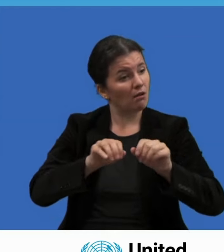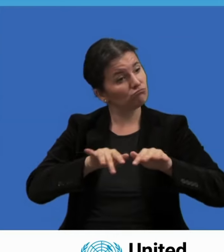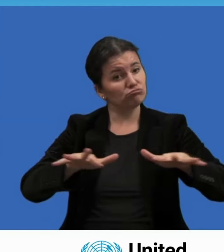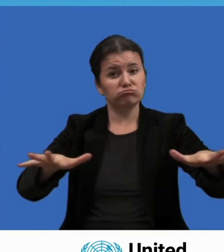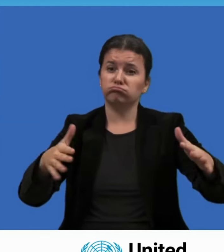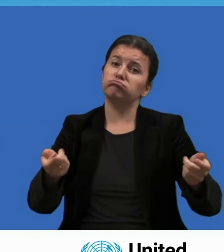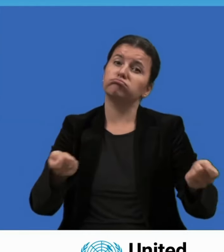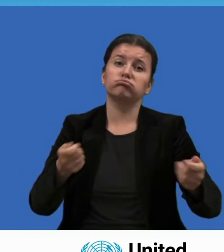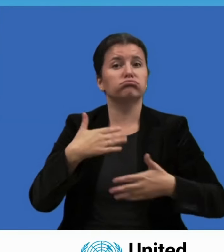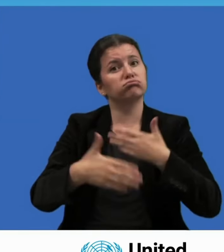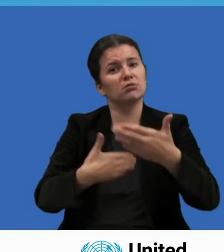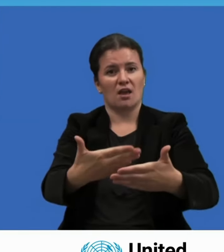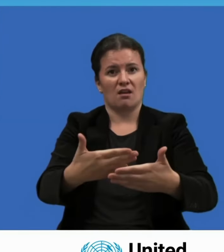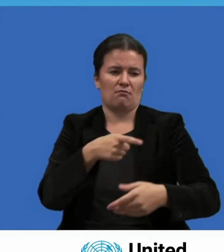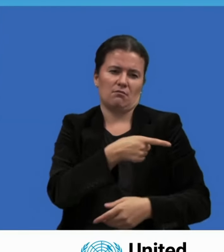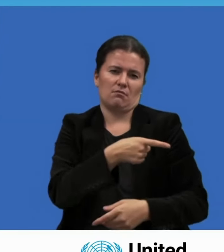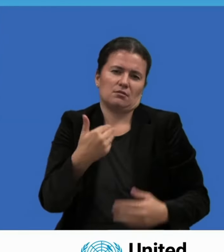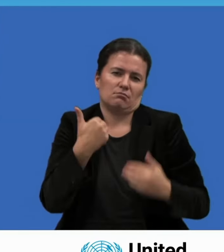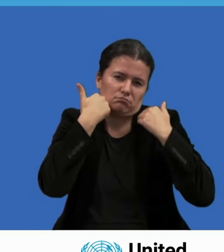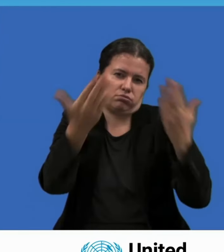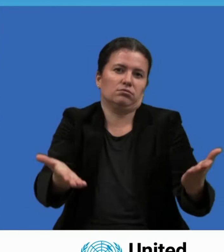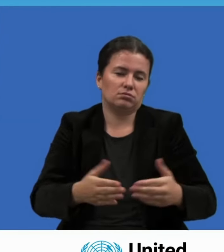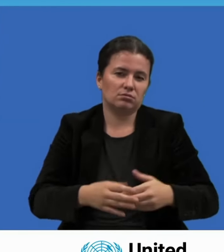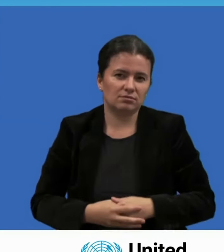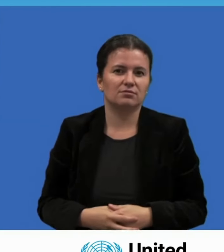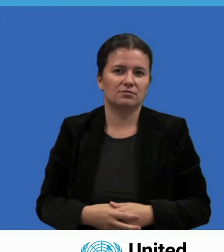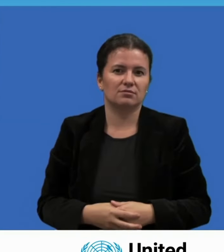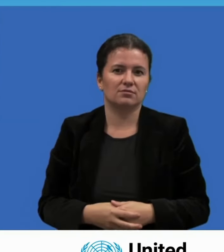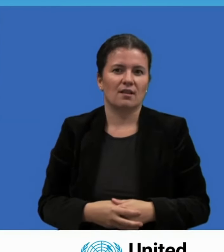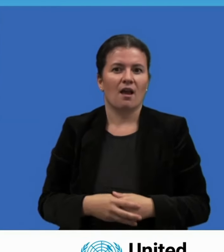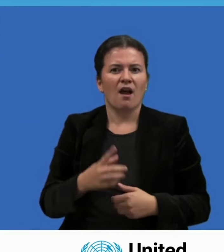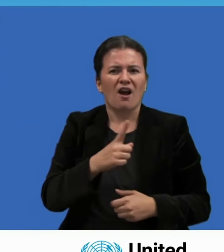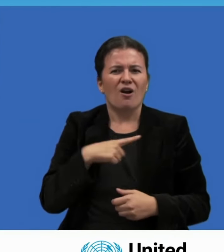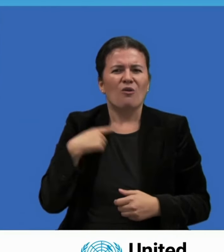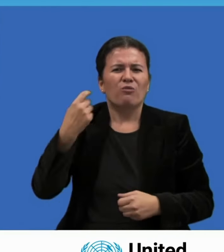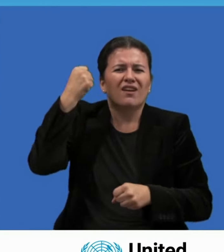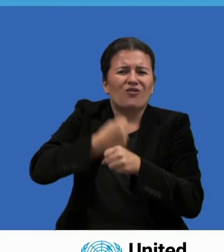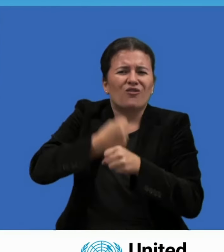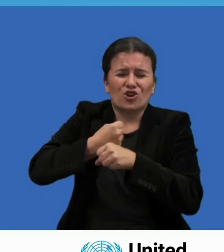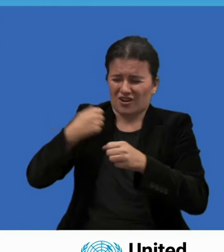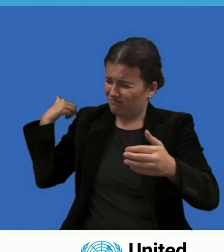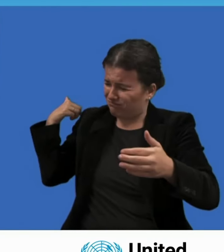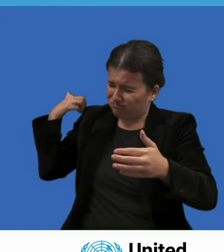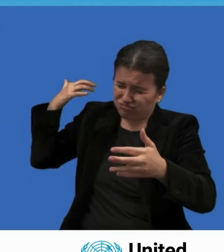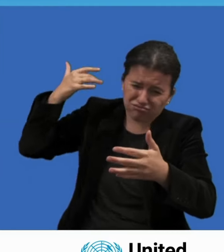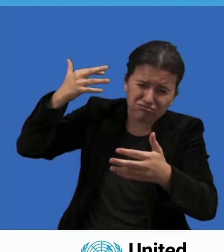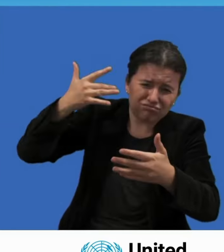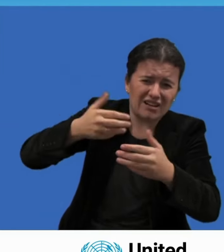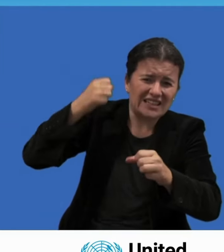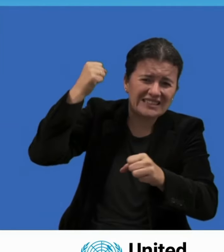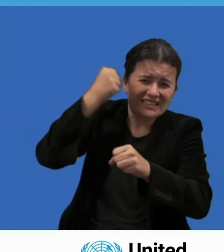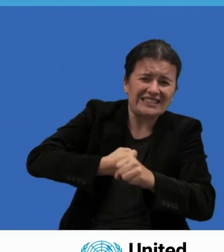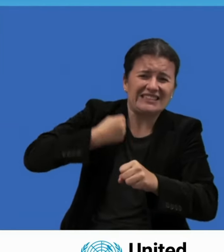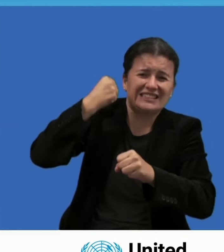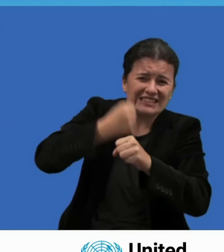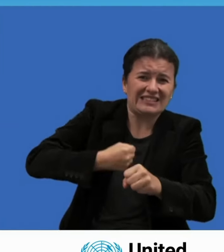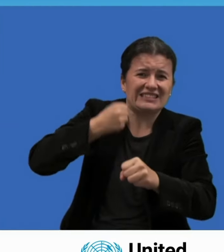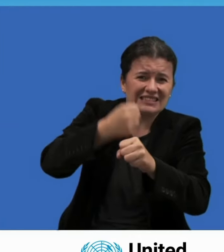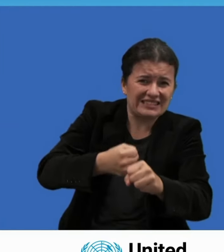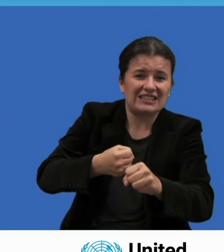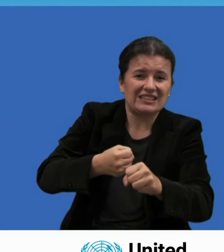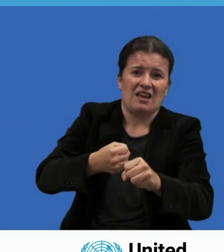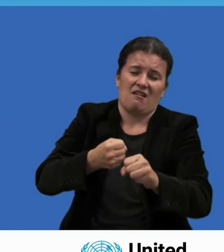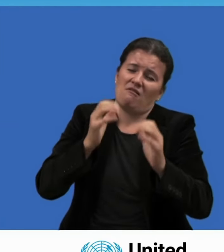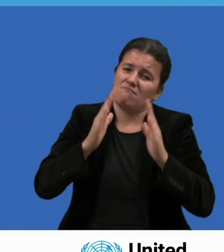Os Objetivos de Desenvolvimento Sustentável foram o maior empreendimento diplomático dos últimos anos e